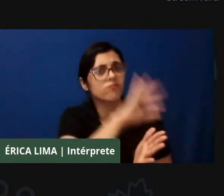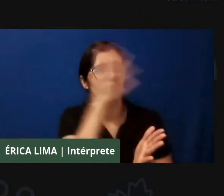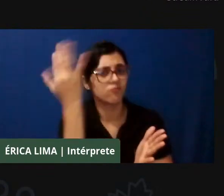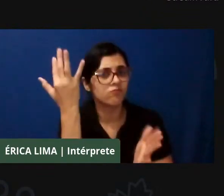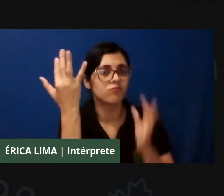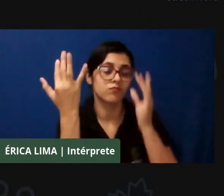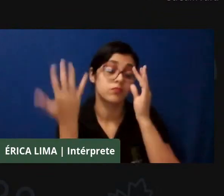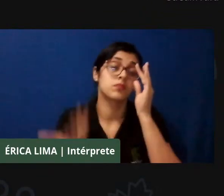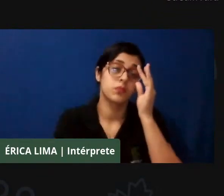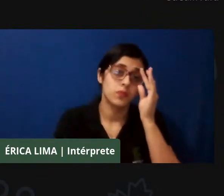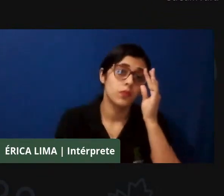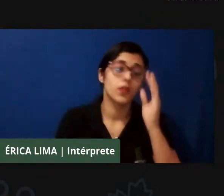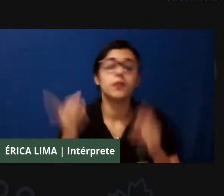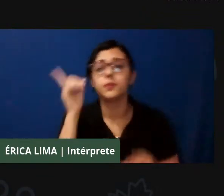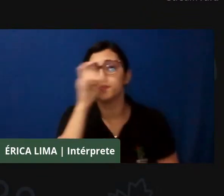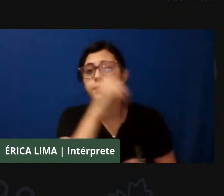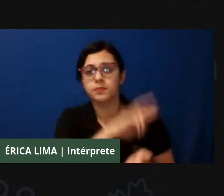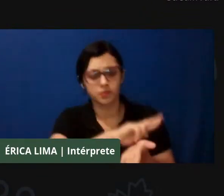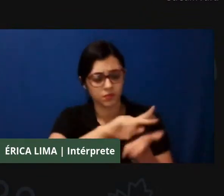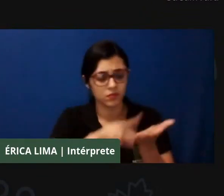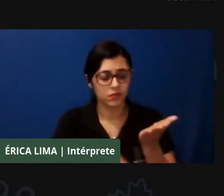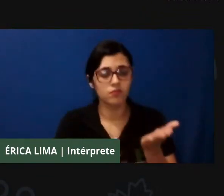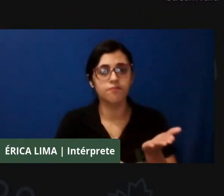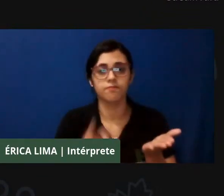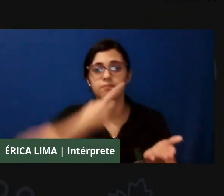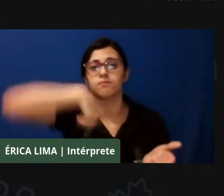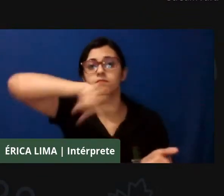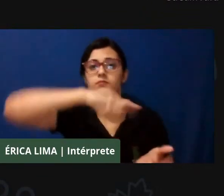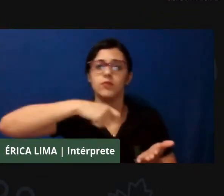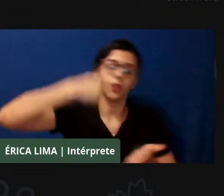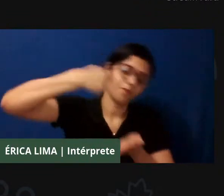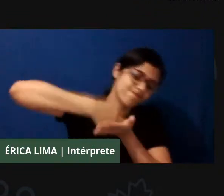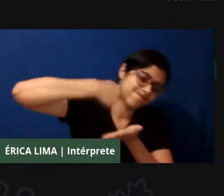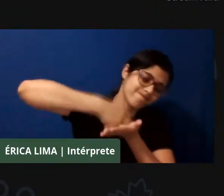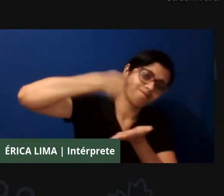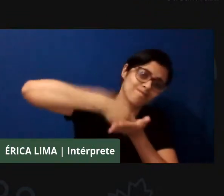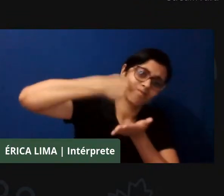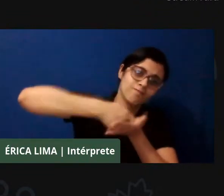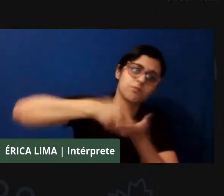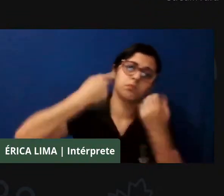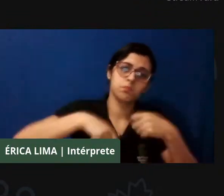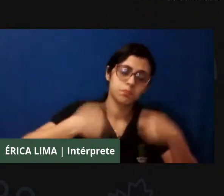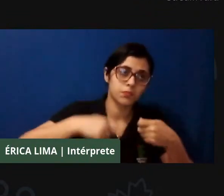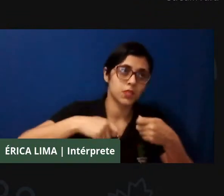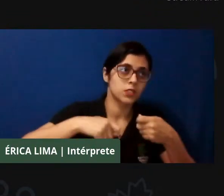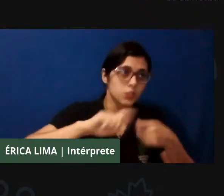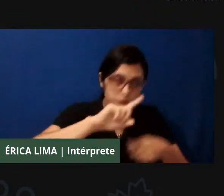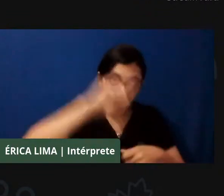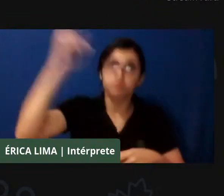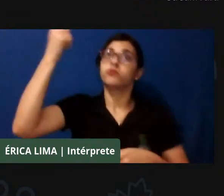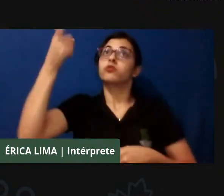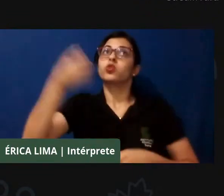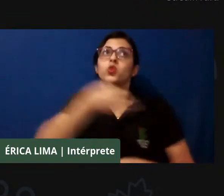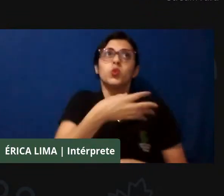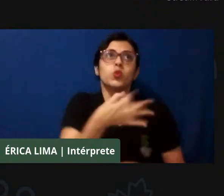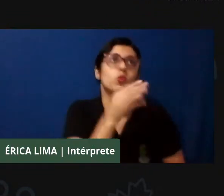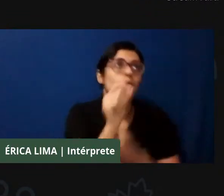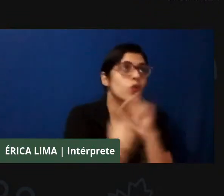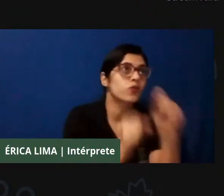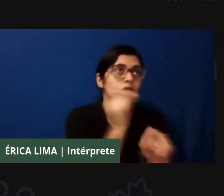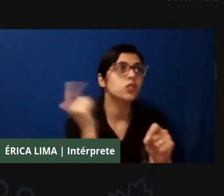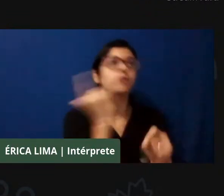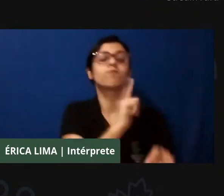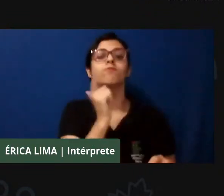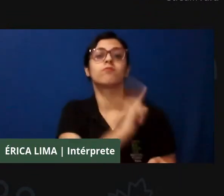adversidade, ela obriga a gente a buscar uma reinvenção de forma que a gente não deixe de ser